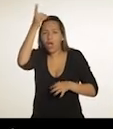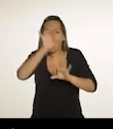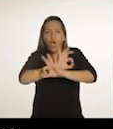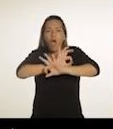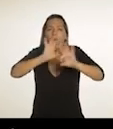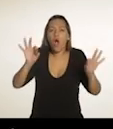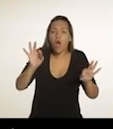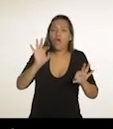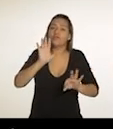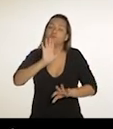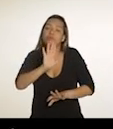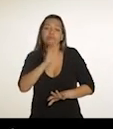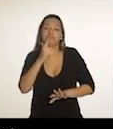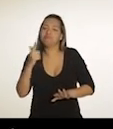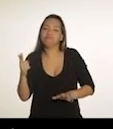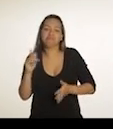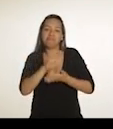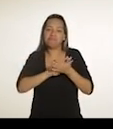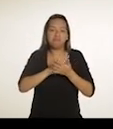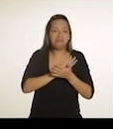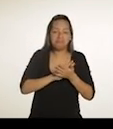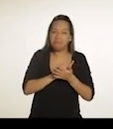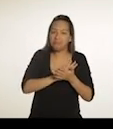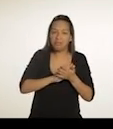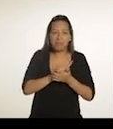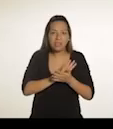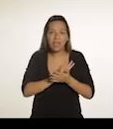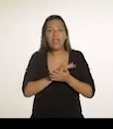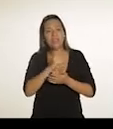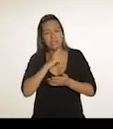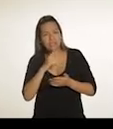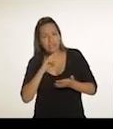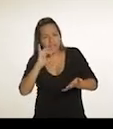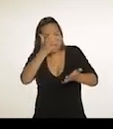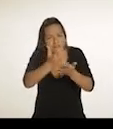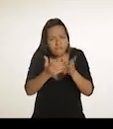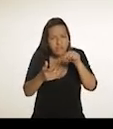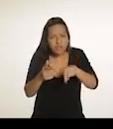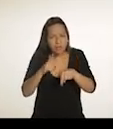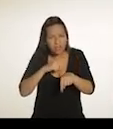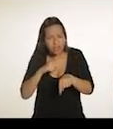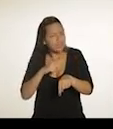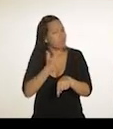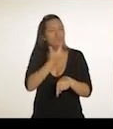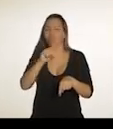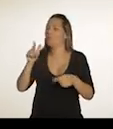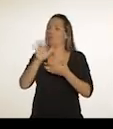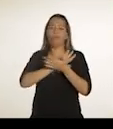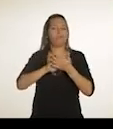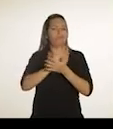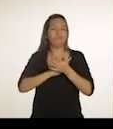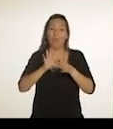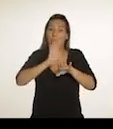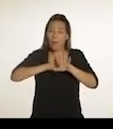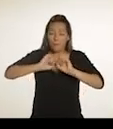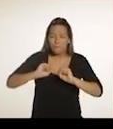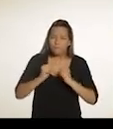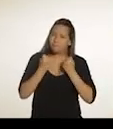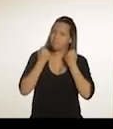crédito pra vocês investirem em negócios, não tem nada. nada. Tudo que foi feito aqui, né, pai, foi feito com esforço, assim,